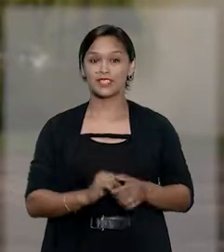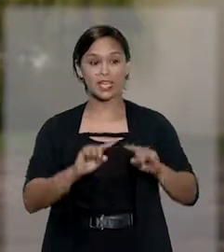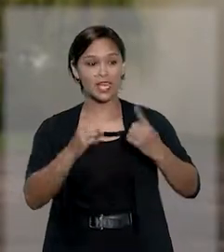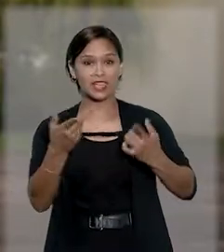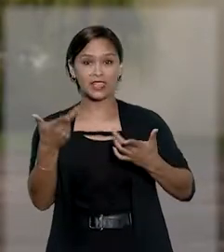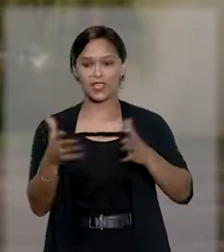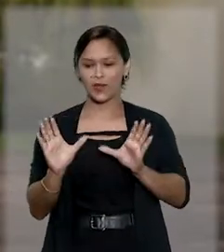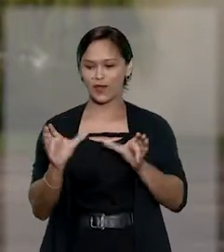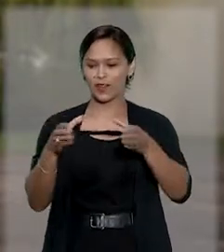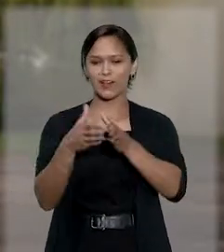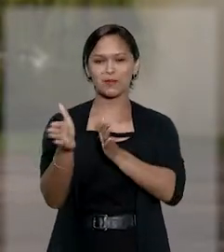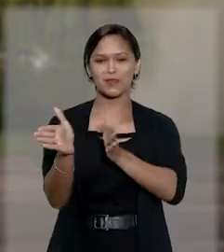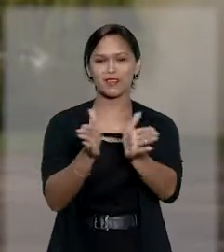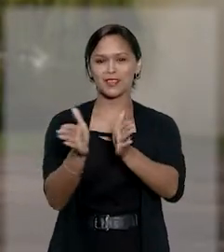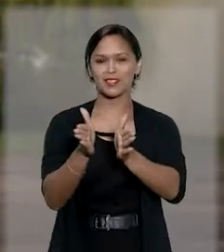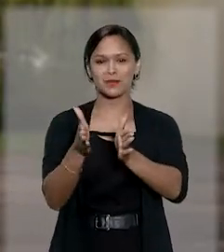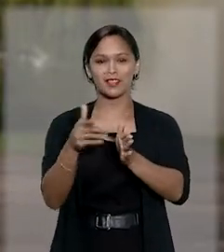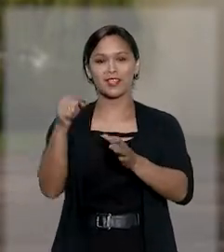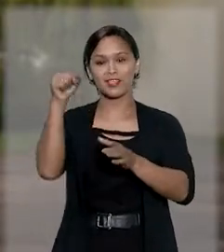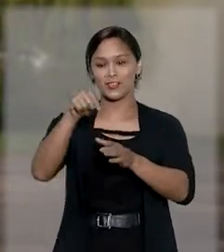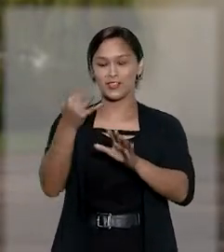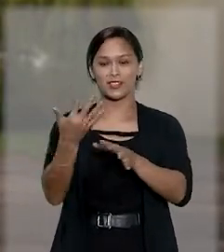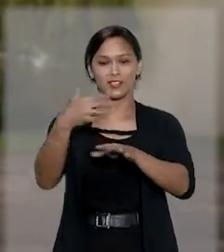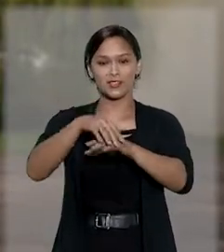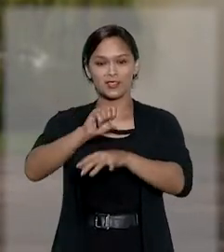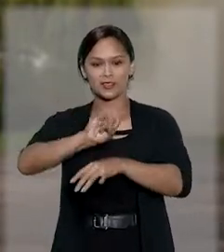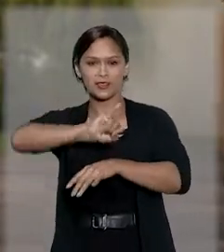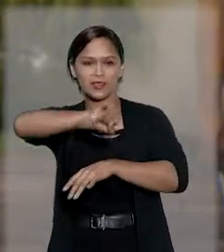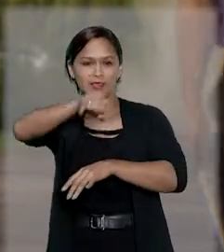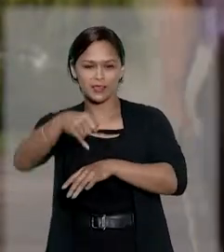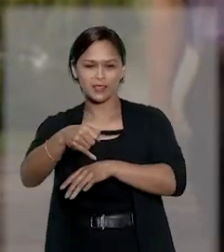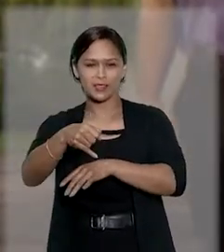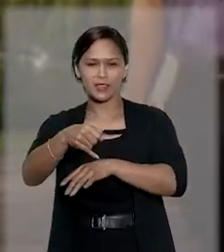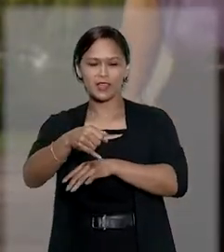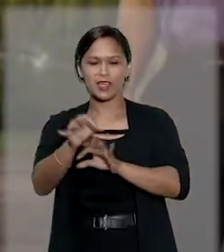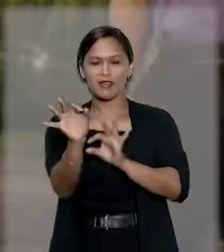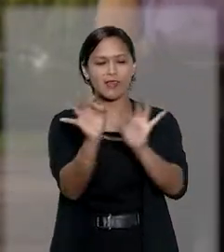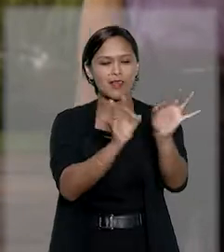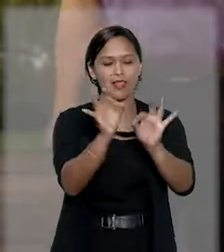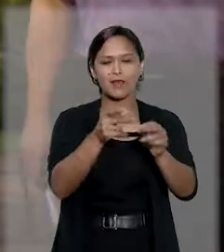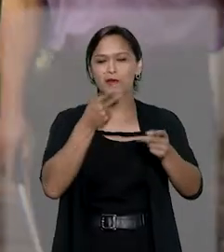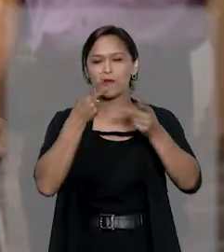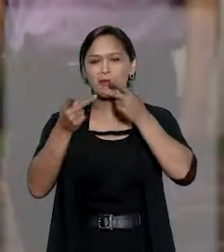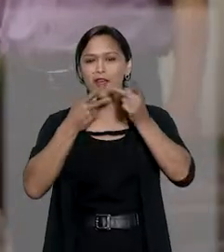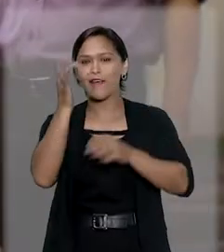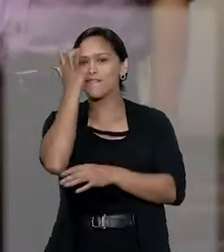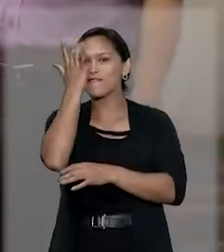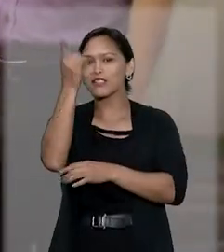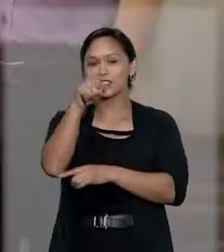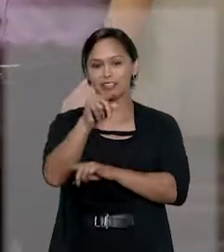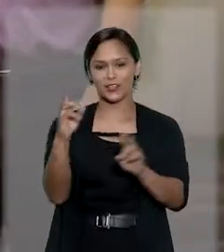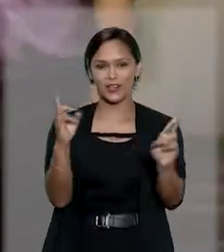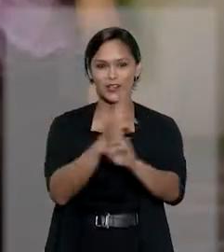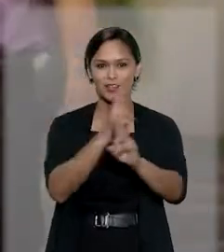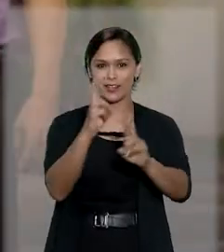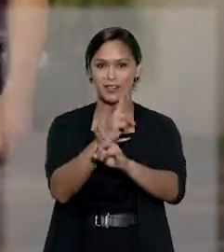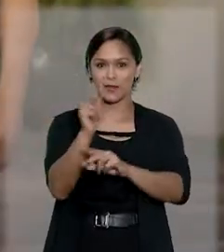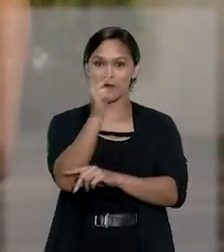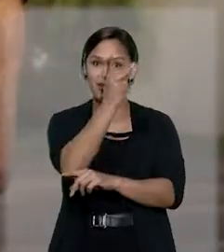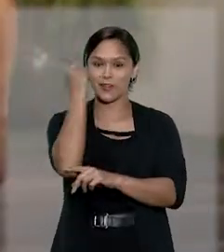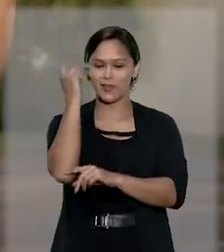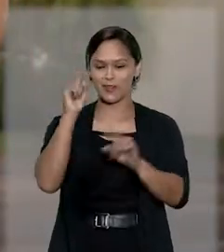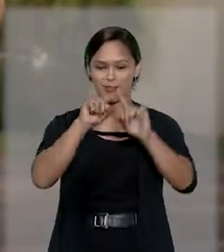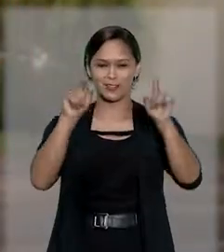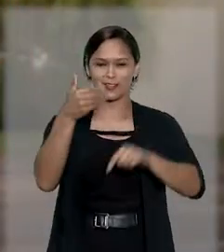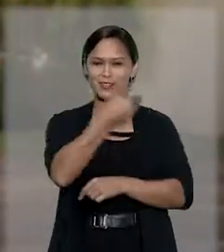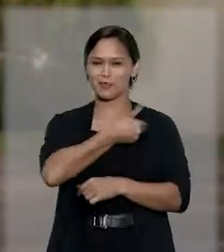Por isso, a Comissão de Acessibilidade e Inclusão do STJ elaborou dicas para facilitar o seu relacionamento